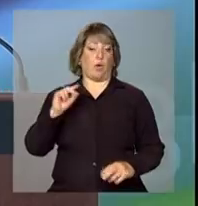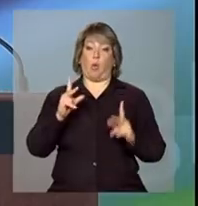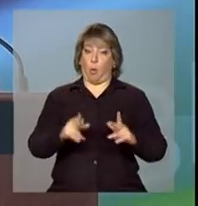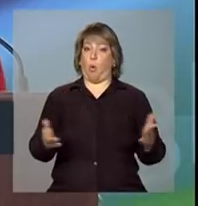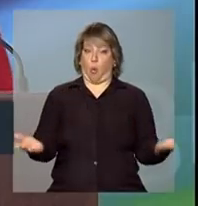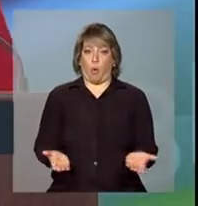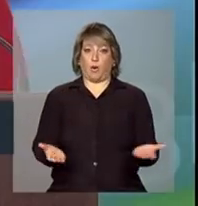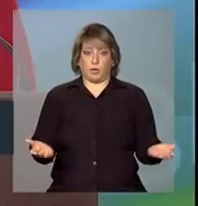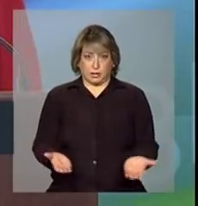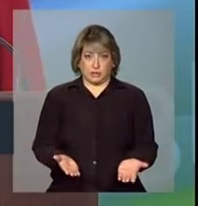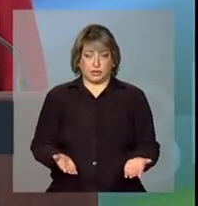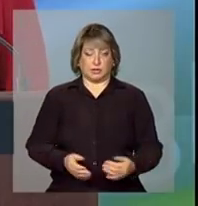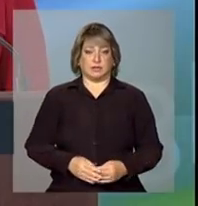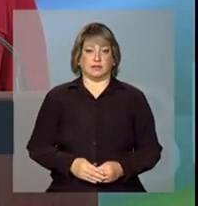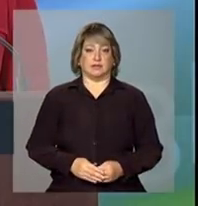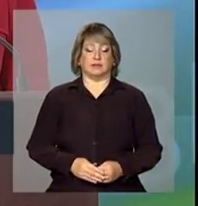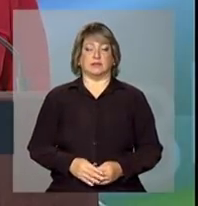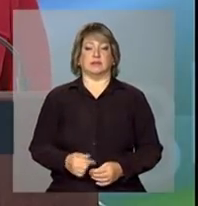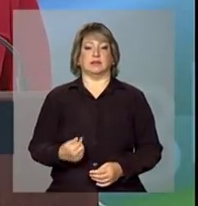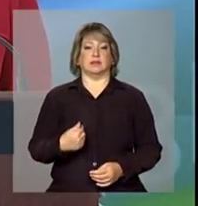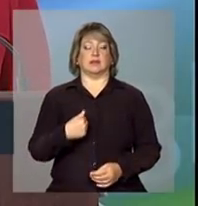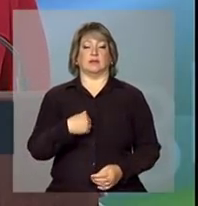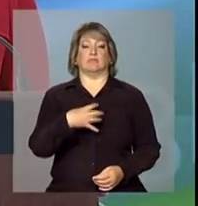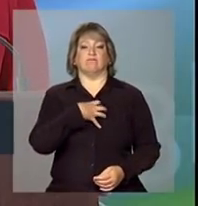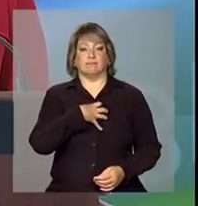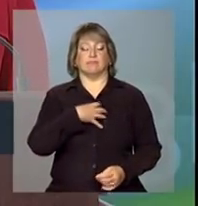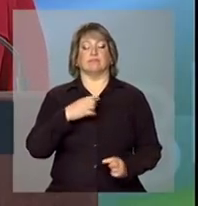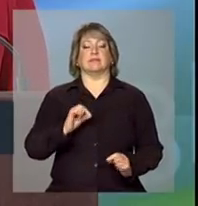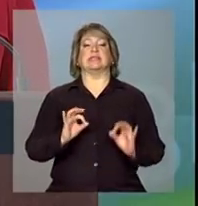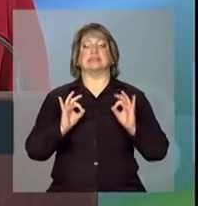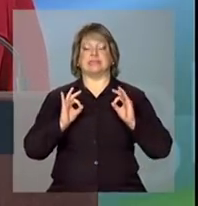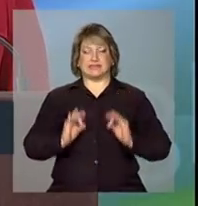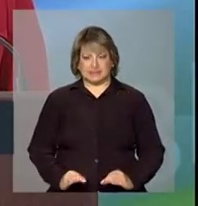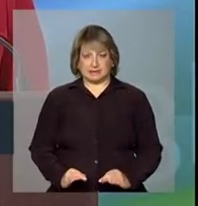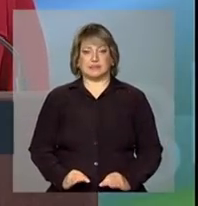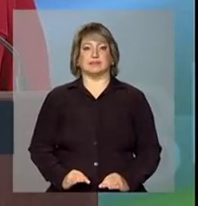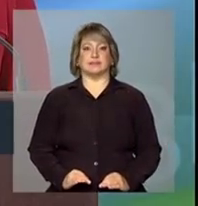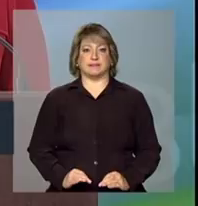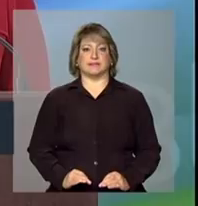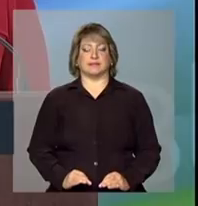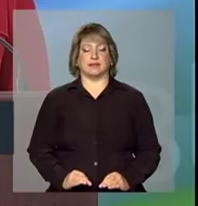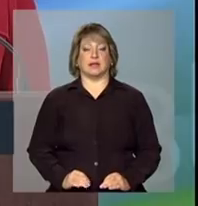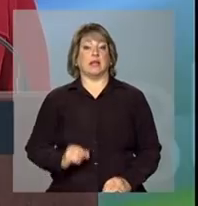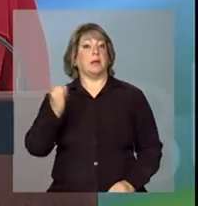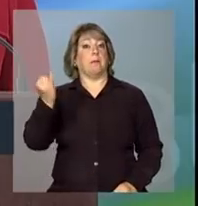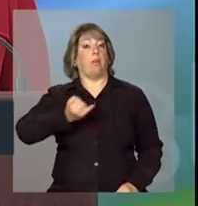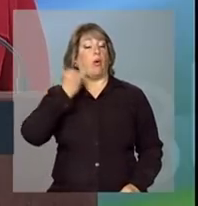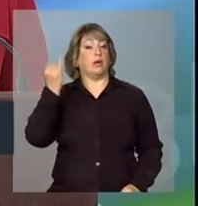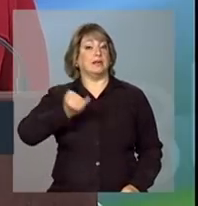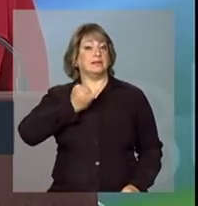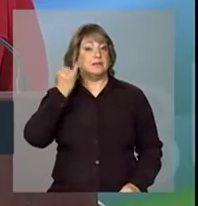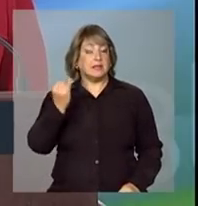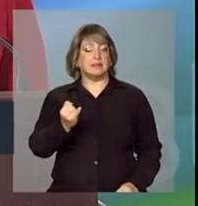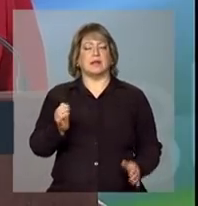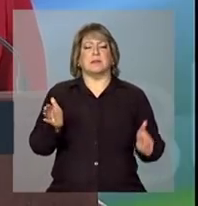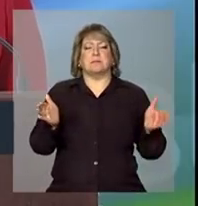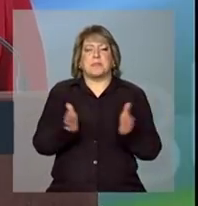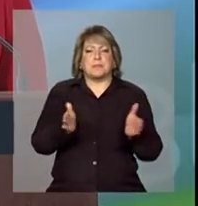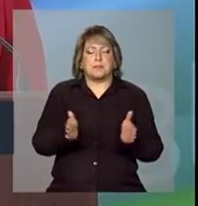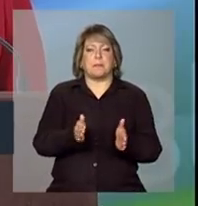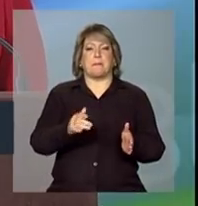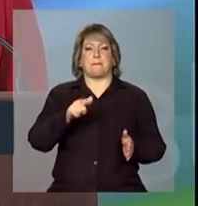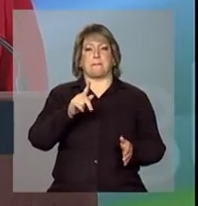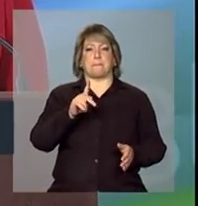hoje me movia a convicção da importância das micro e pequenas